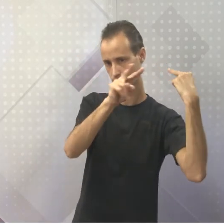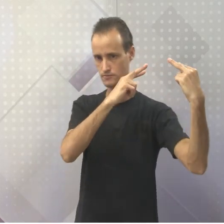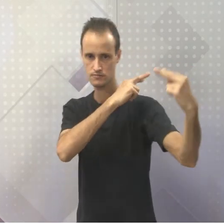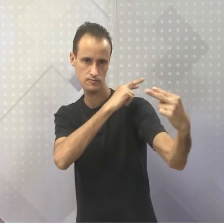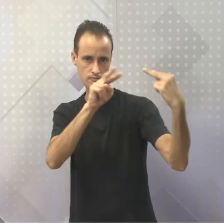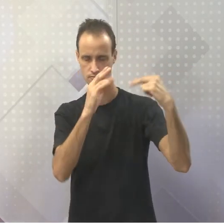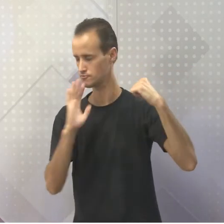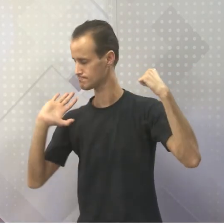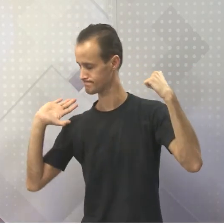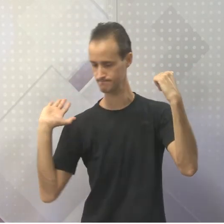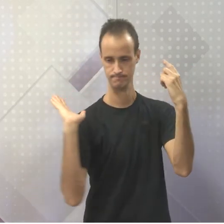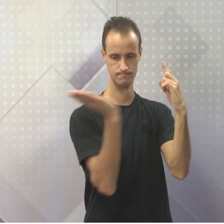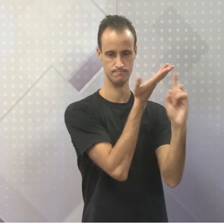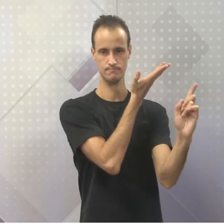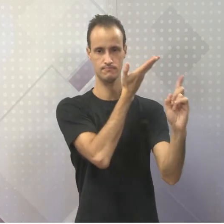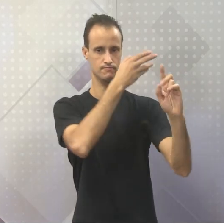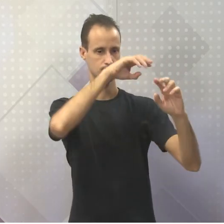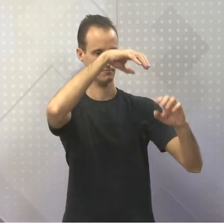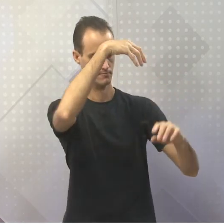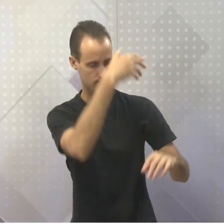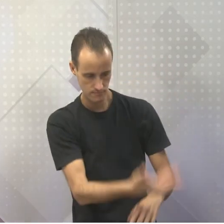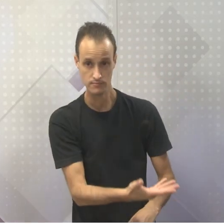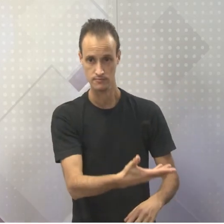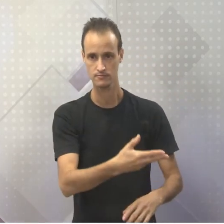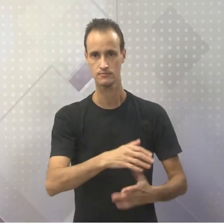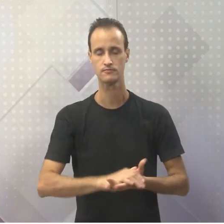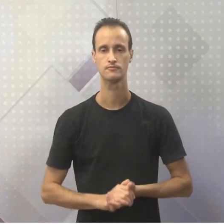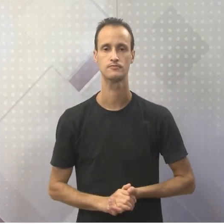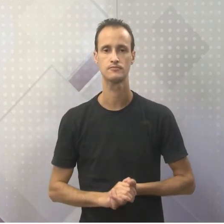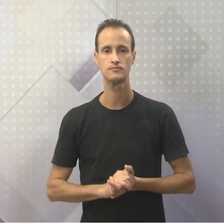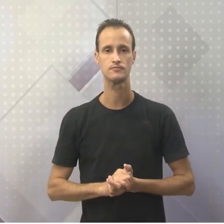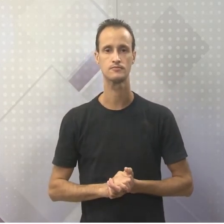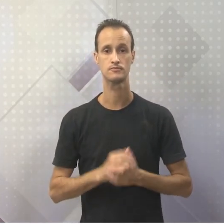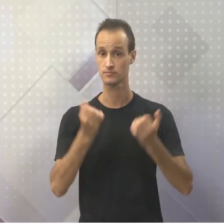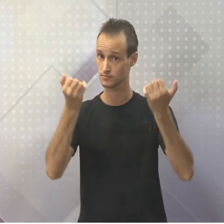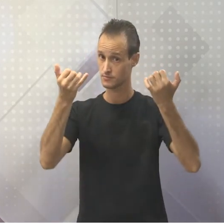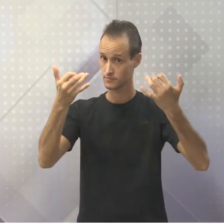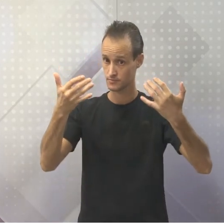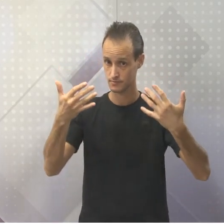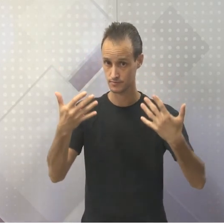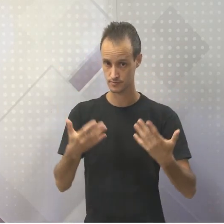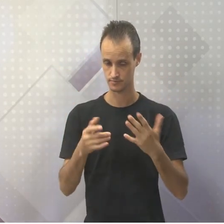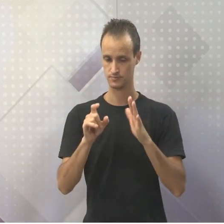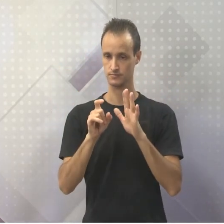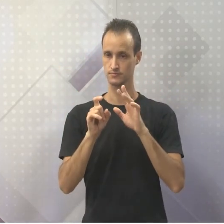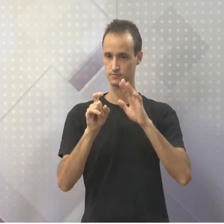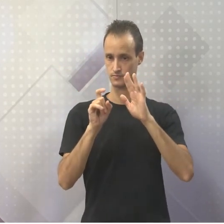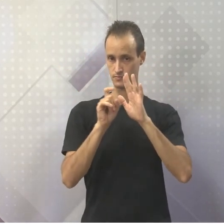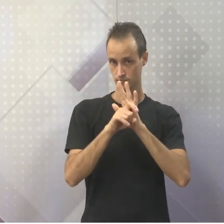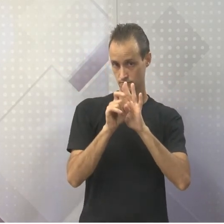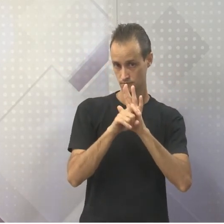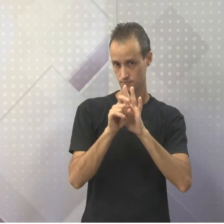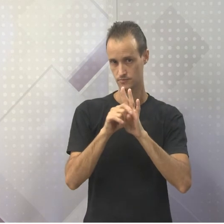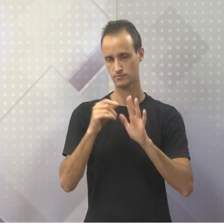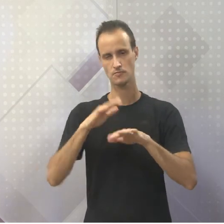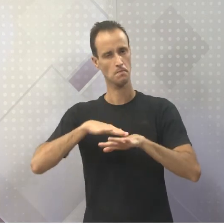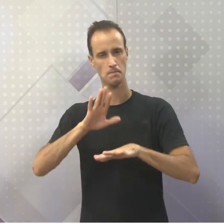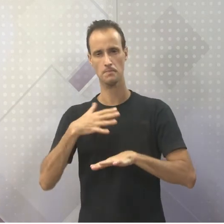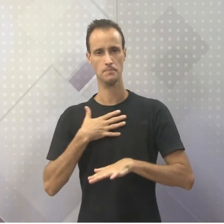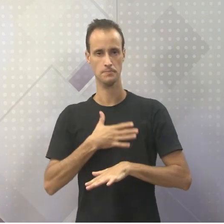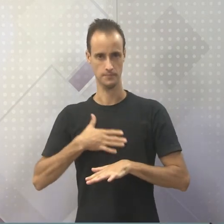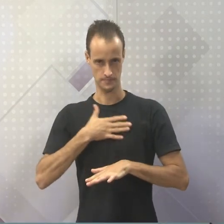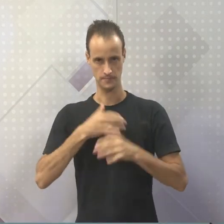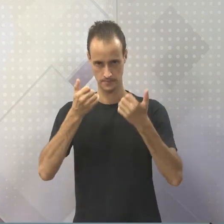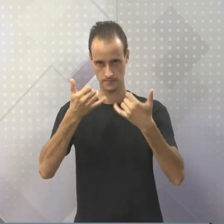sendo decepada. Então, volta para cá para explicar para vocês esse mito. Inclusive, é um dos que eu mais gosto.